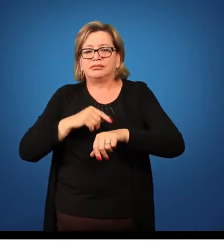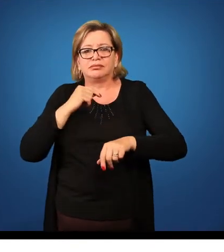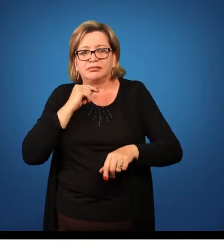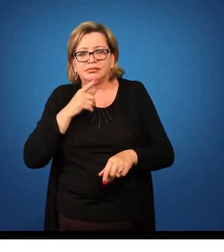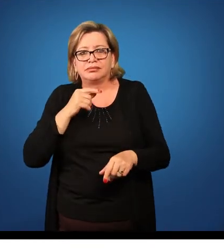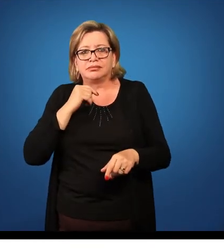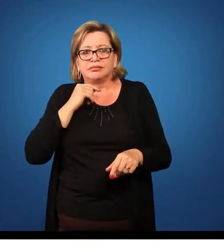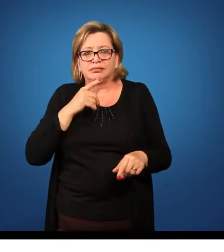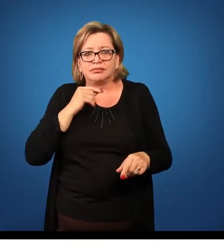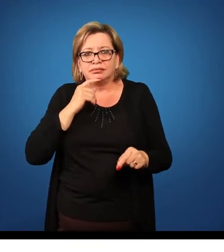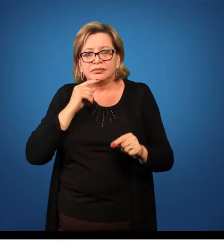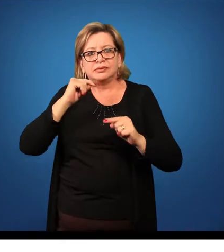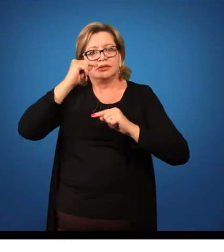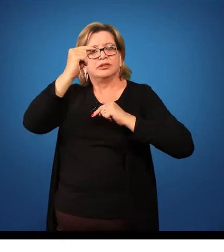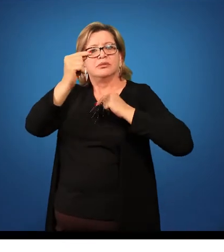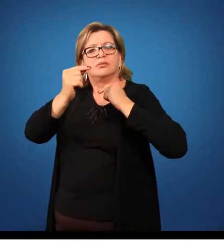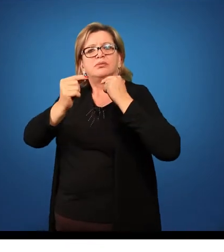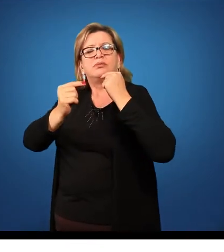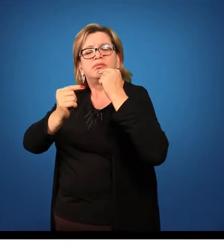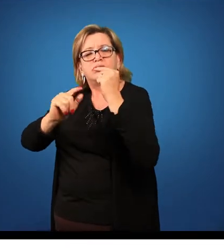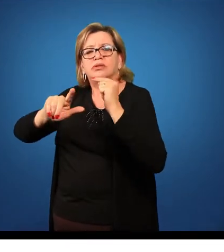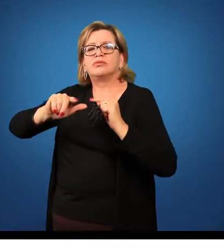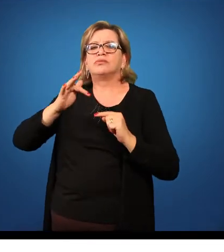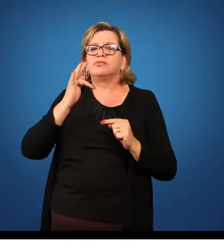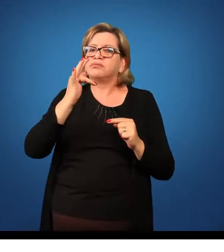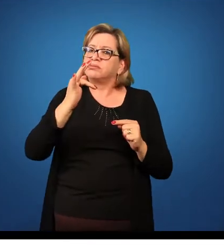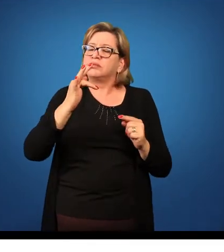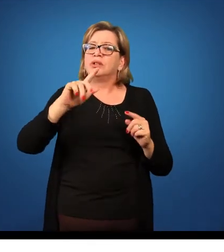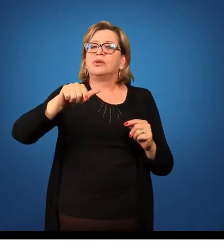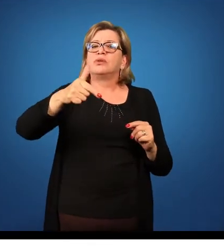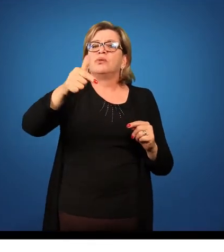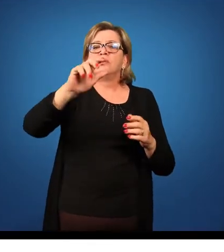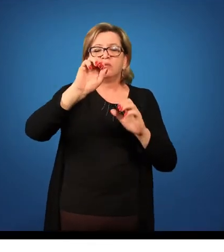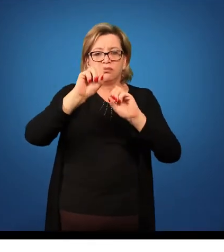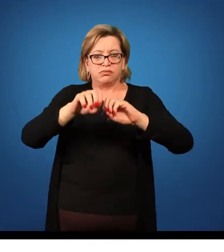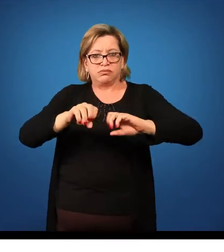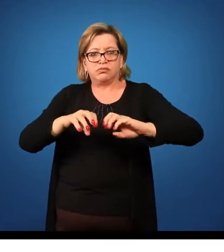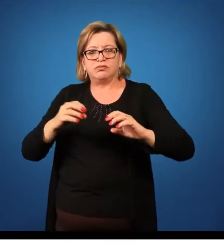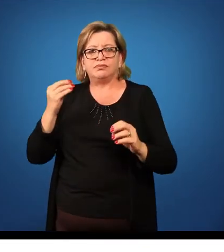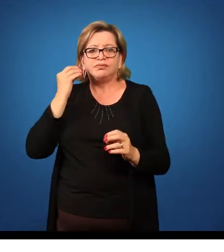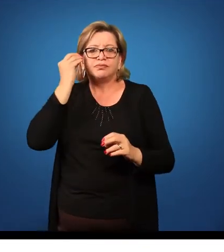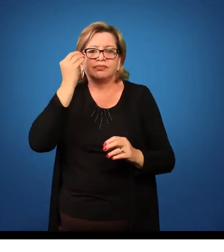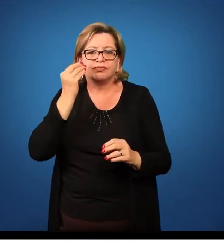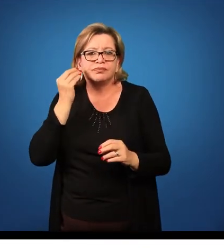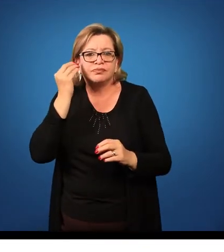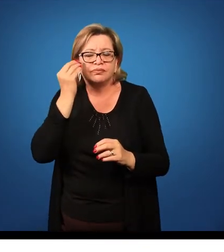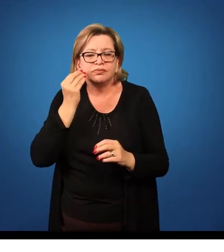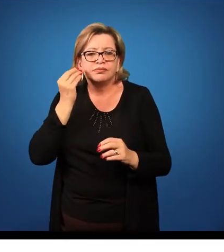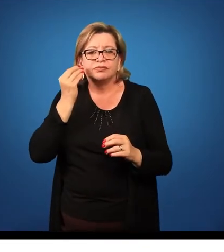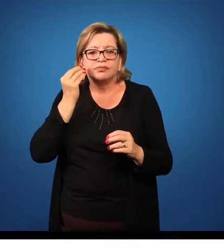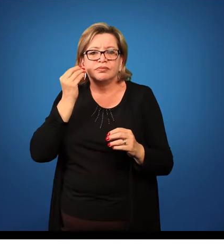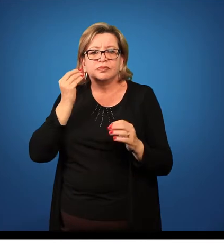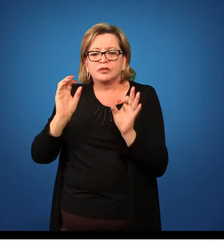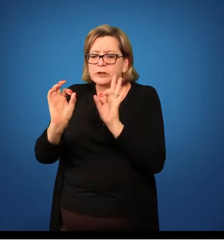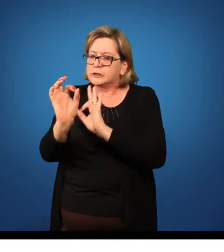atividade naquela aula, você pode retomar na próxima aula e tentar, nesse caso, ajustar o tempo